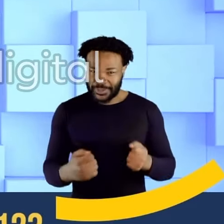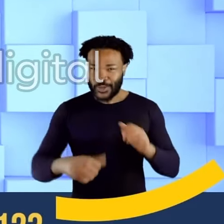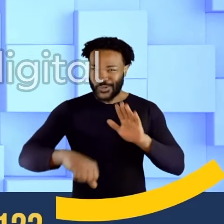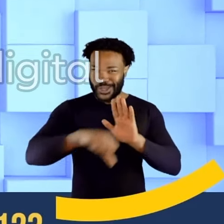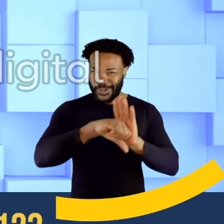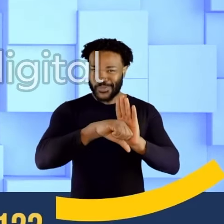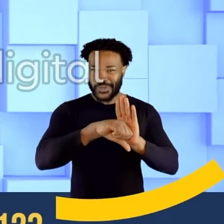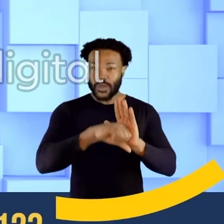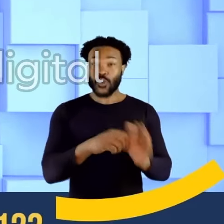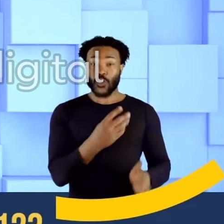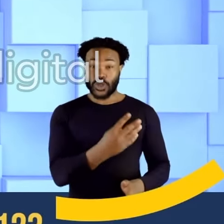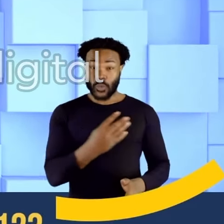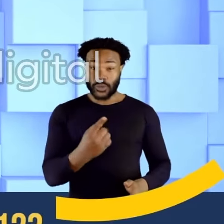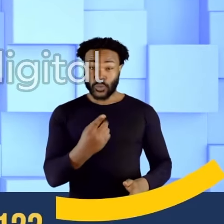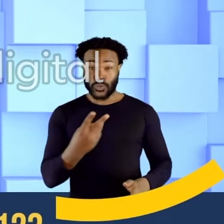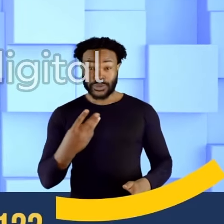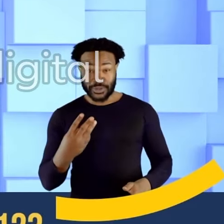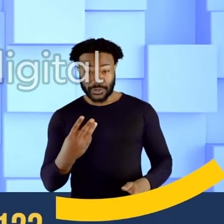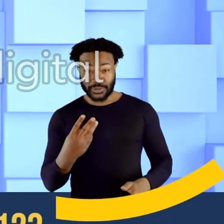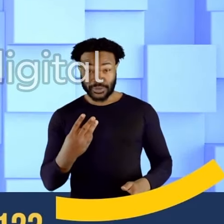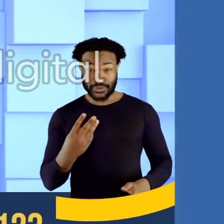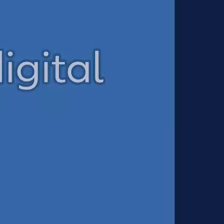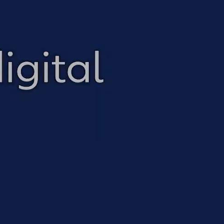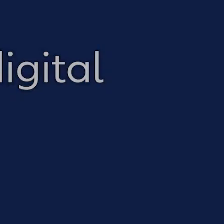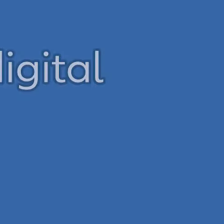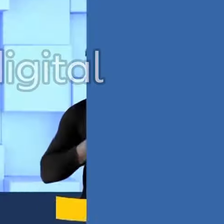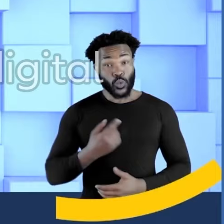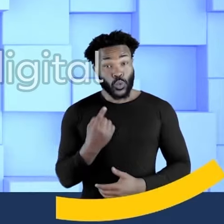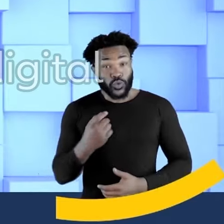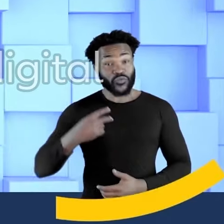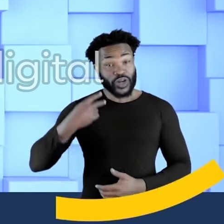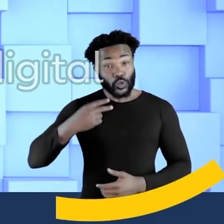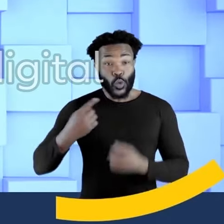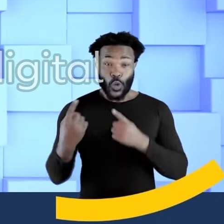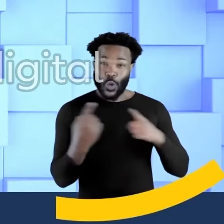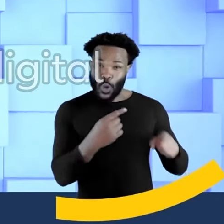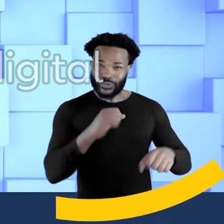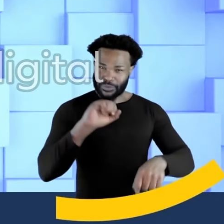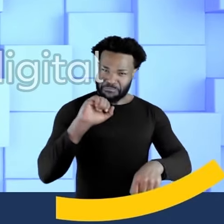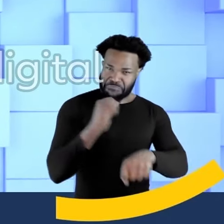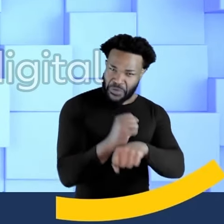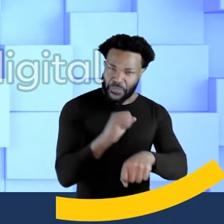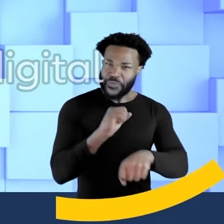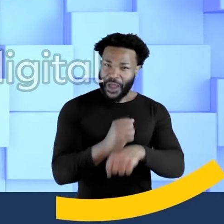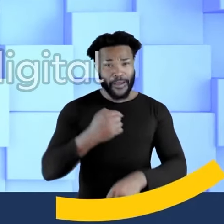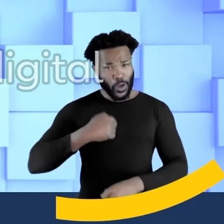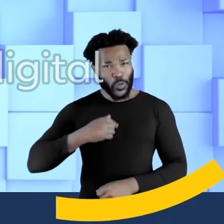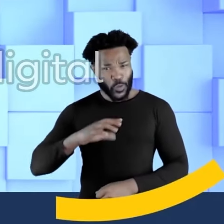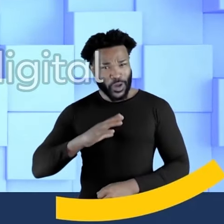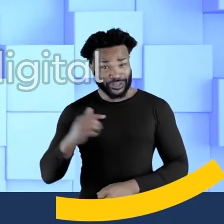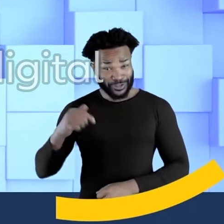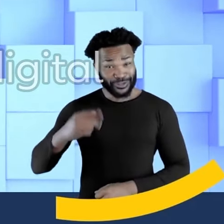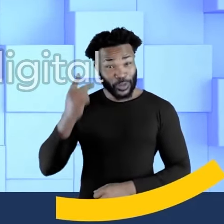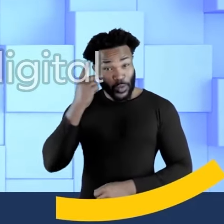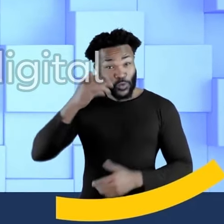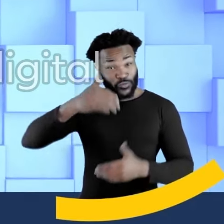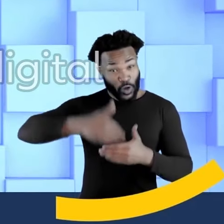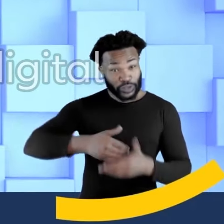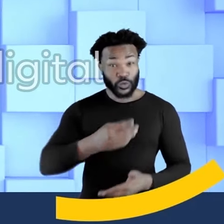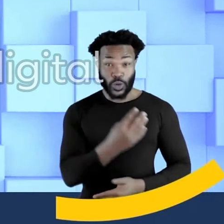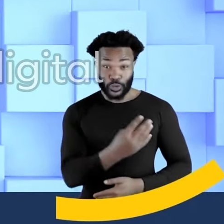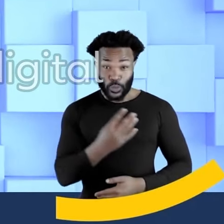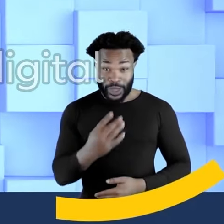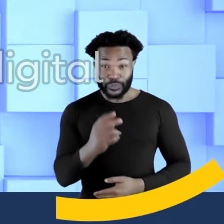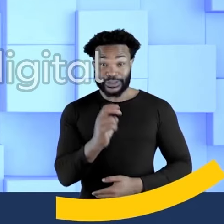zero contra o crime. 4-4-1-2-3. Sou o único vereador com coragem para combater pancadão em São Paulo. Vote Rubinho